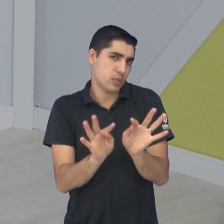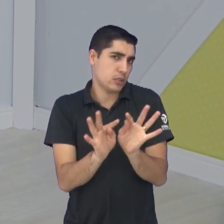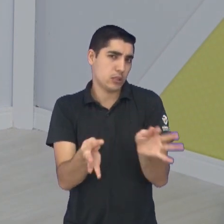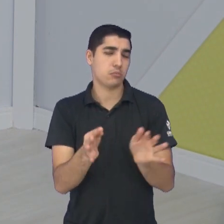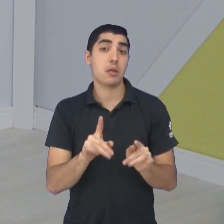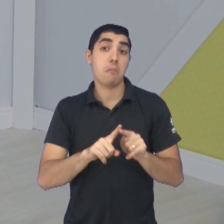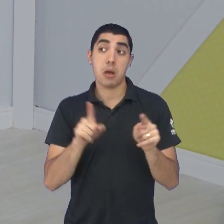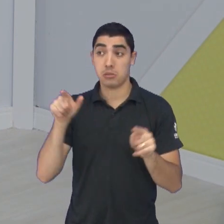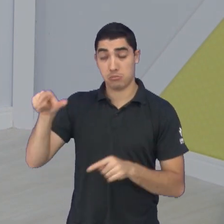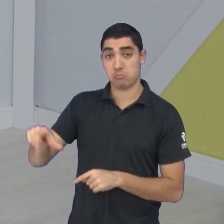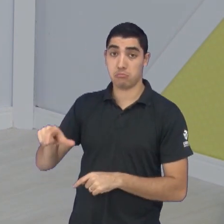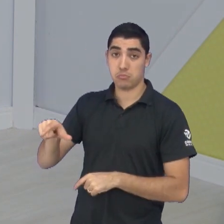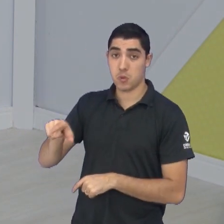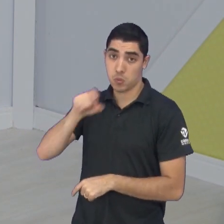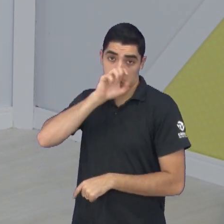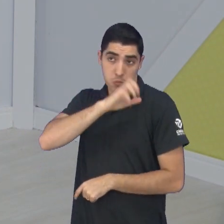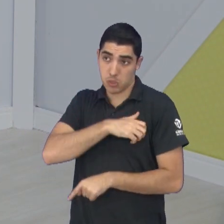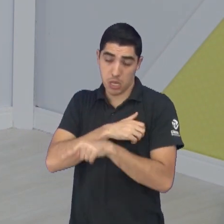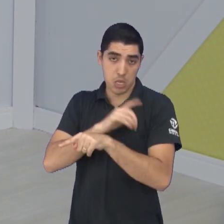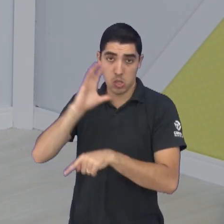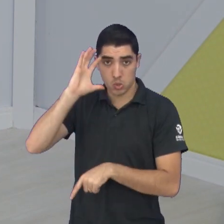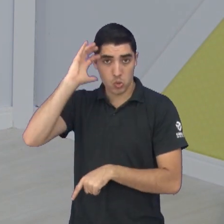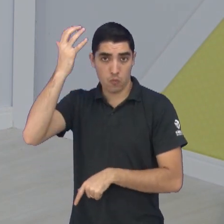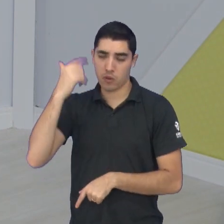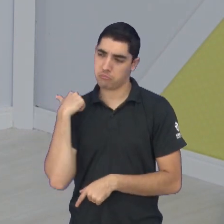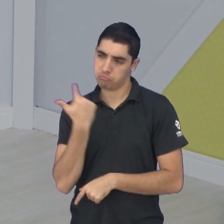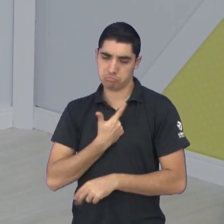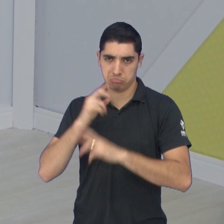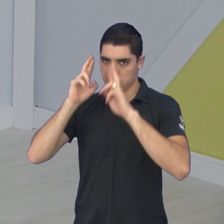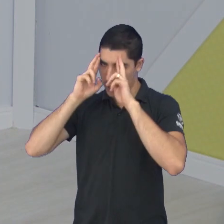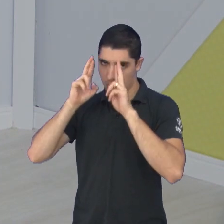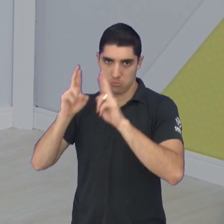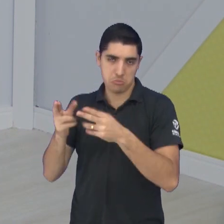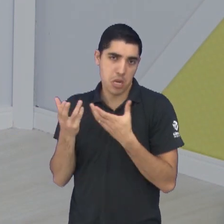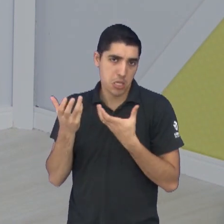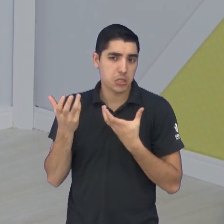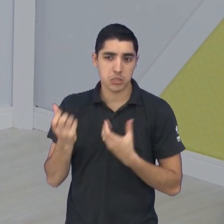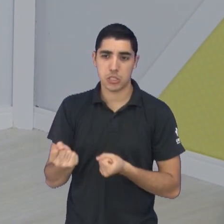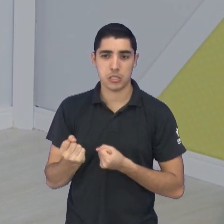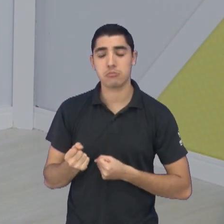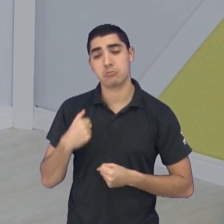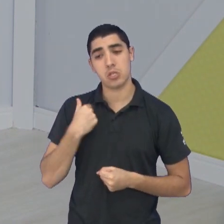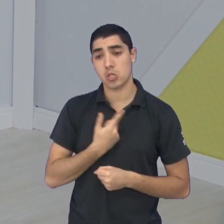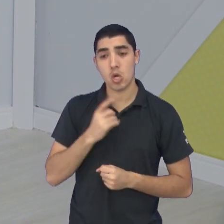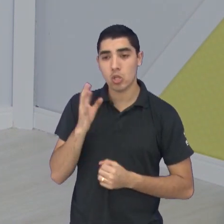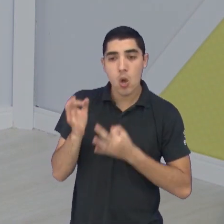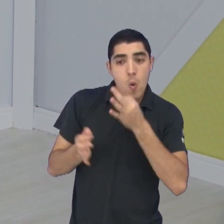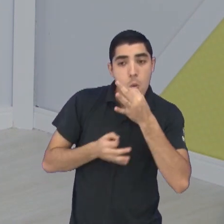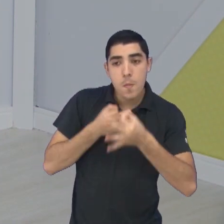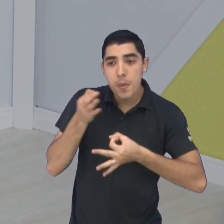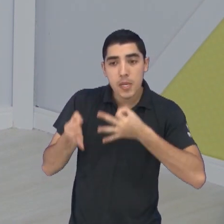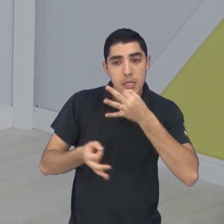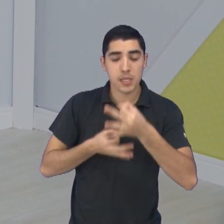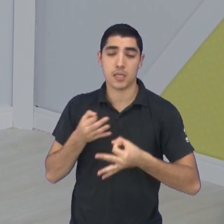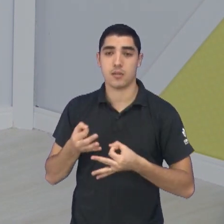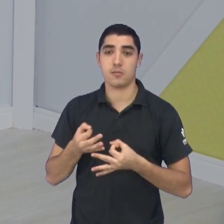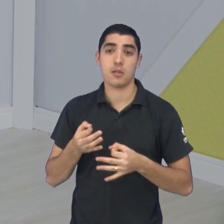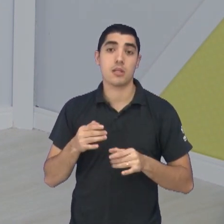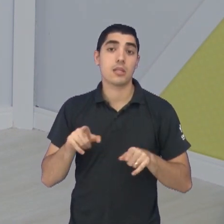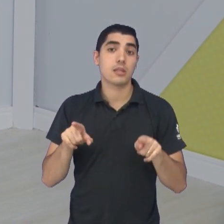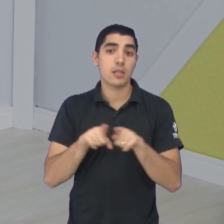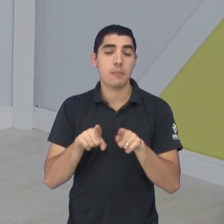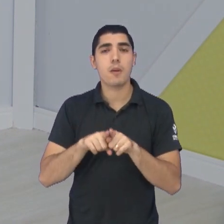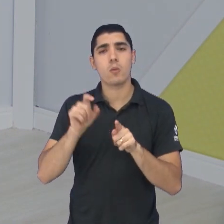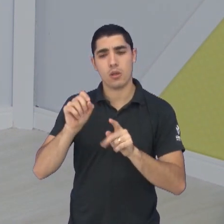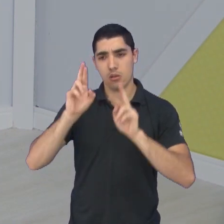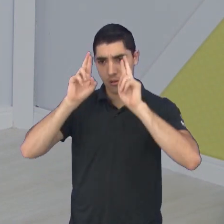diretoria aceitar, a gente vai ter que, o a diretoria decidir, a gente tem que aceitar e comentar em cima daquilo que a gente vê, e o máximo e total